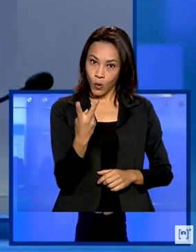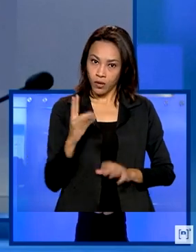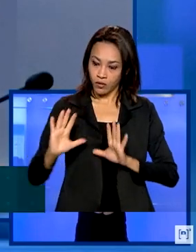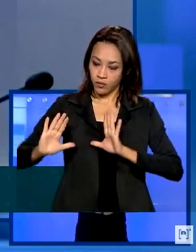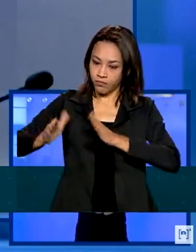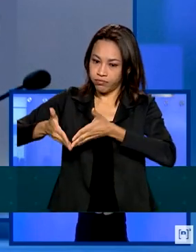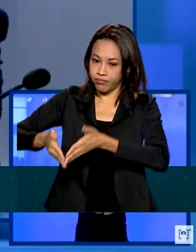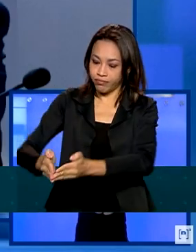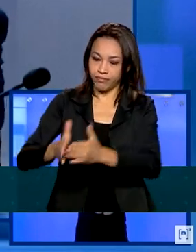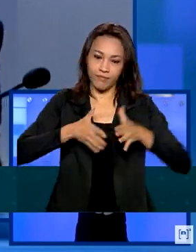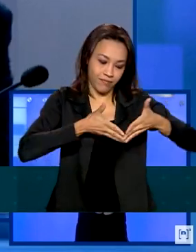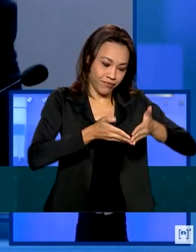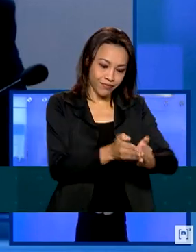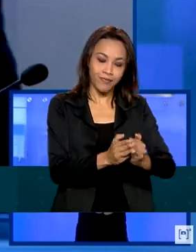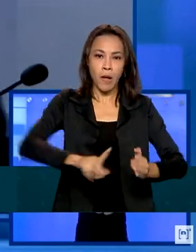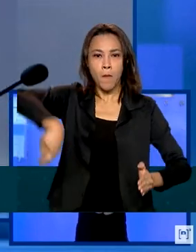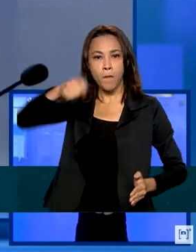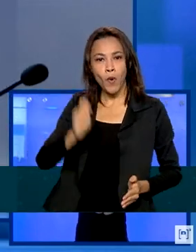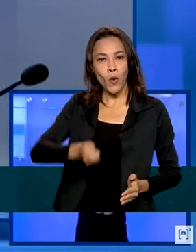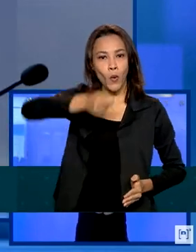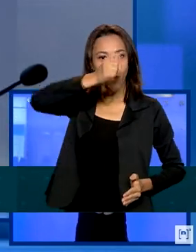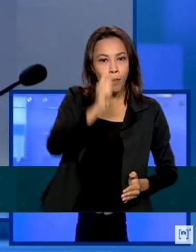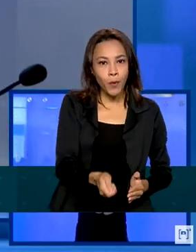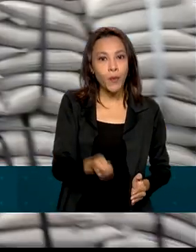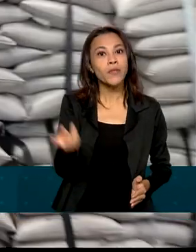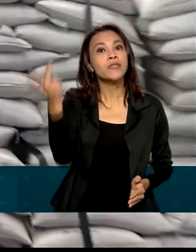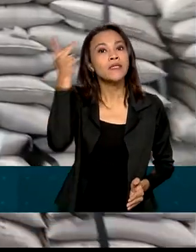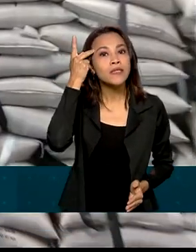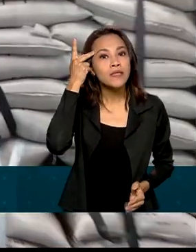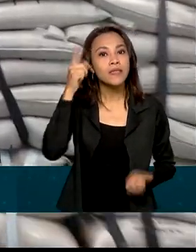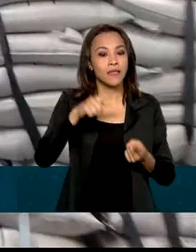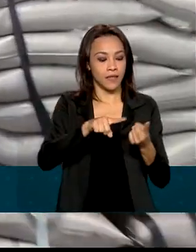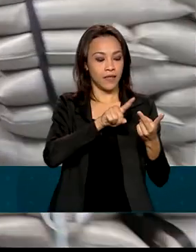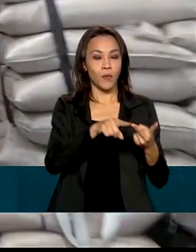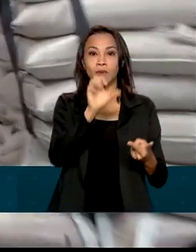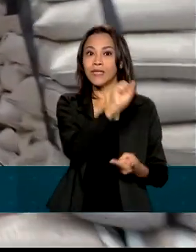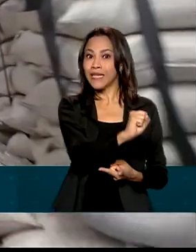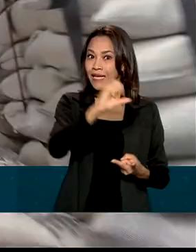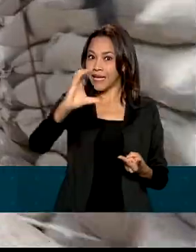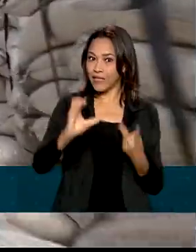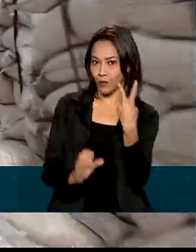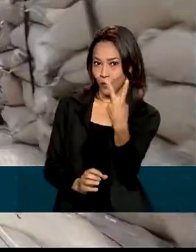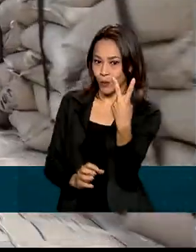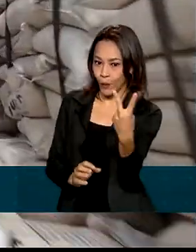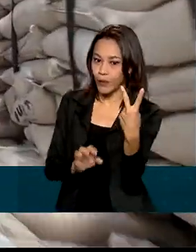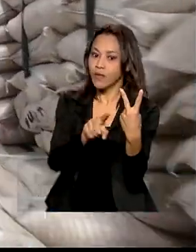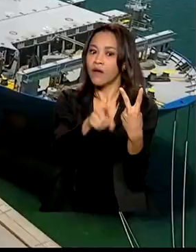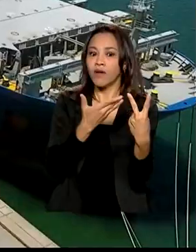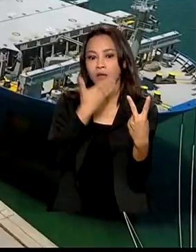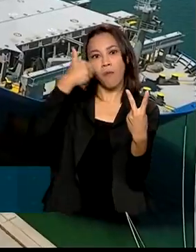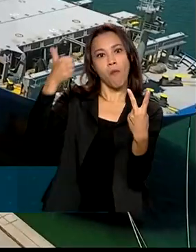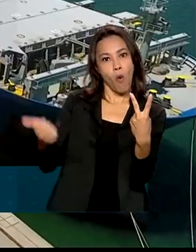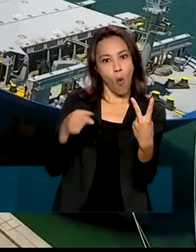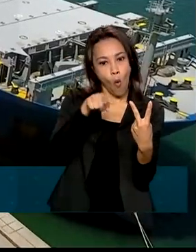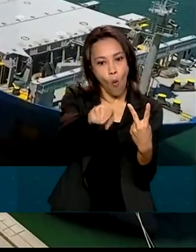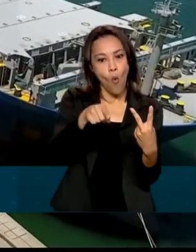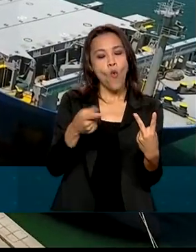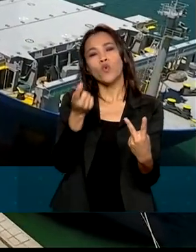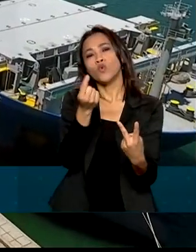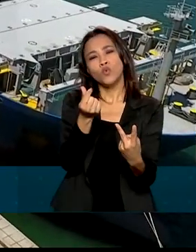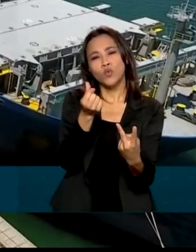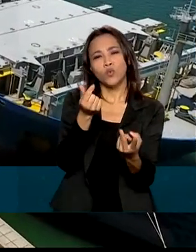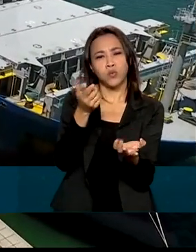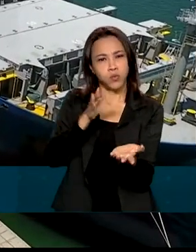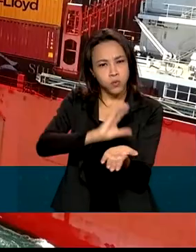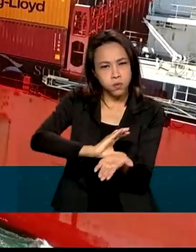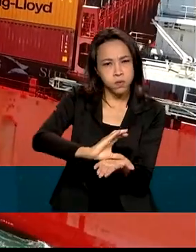terminais leiloados em Santos e Santa Catarina vão possibilitar a modernização logística, com investimentos